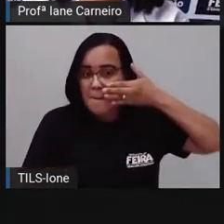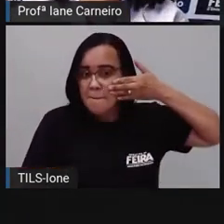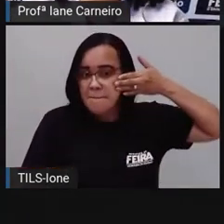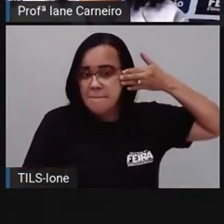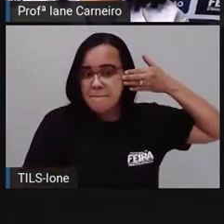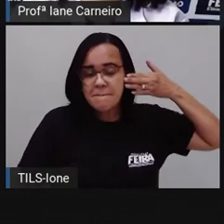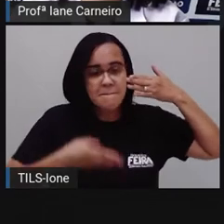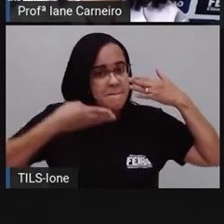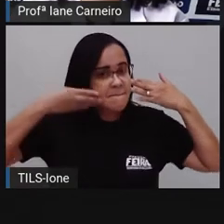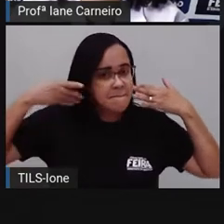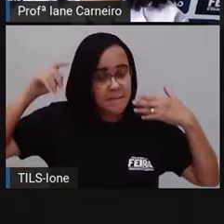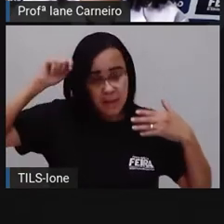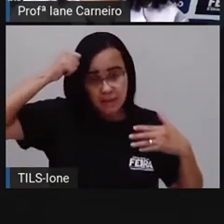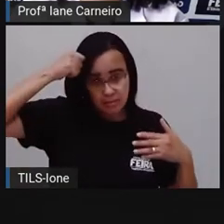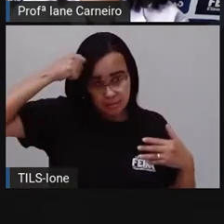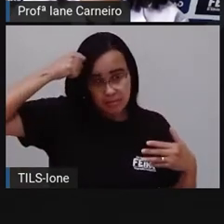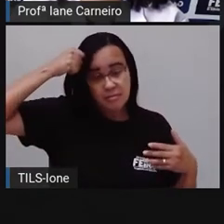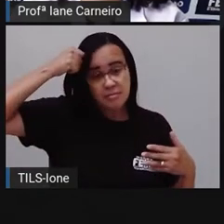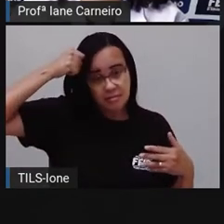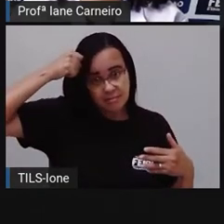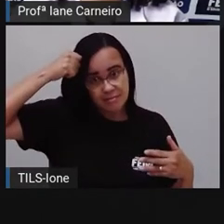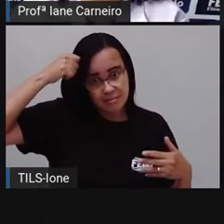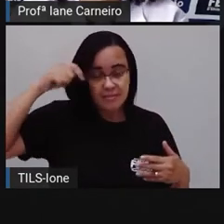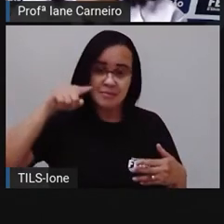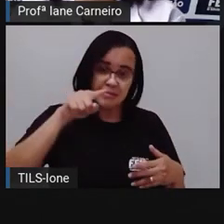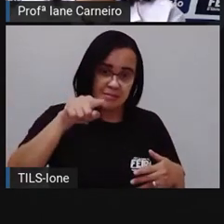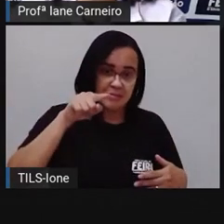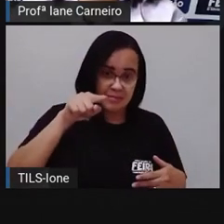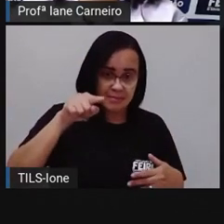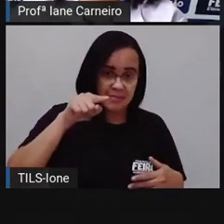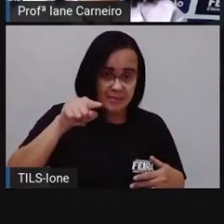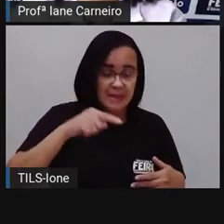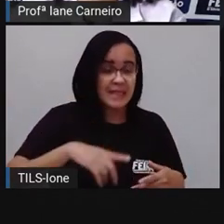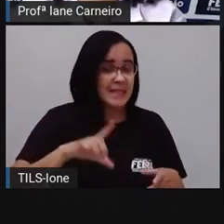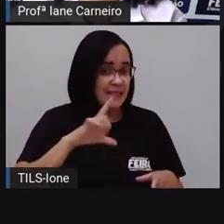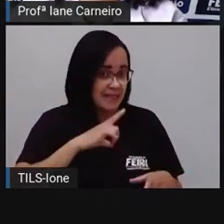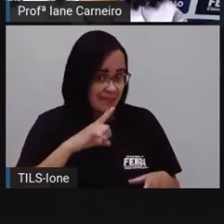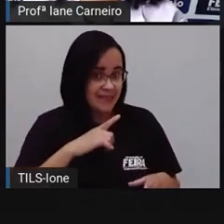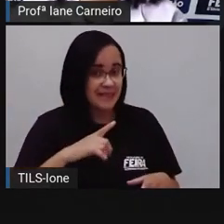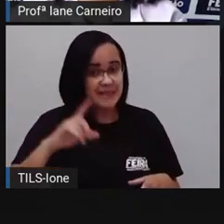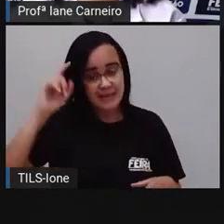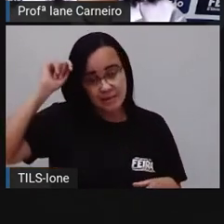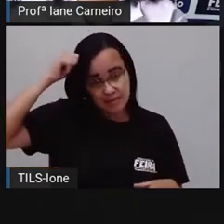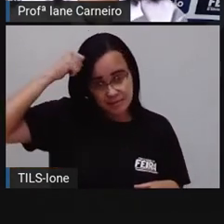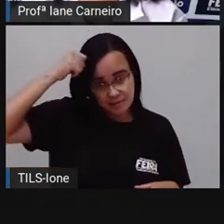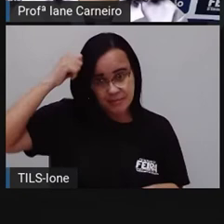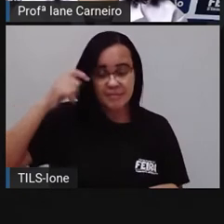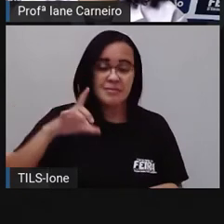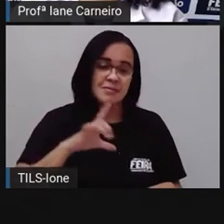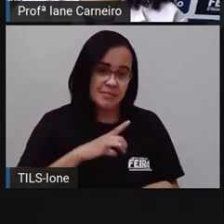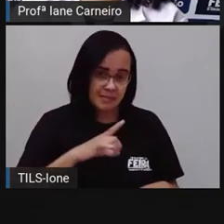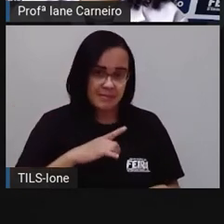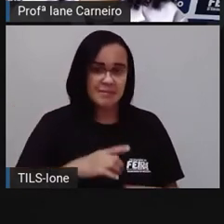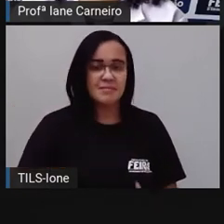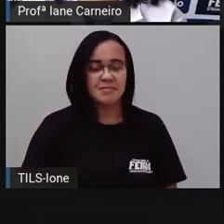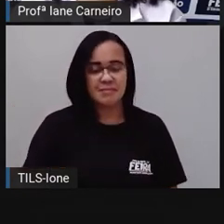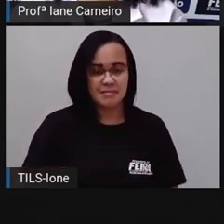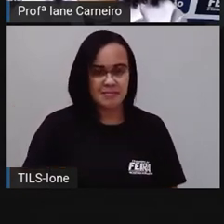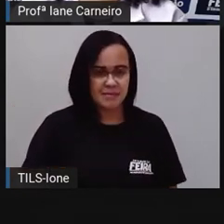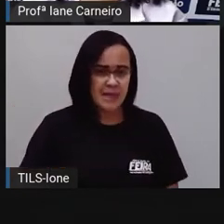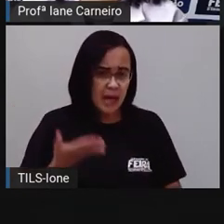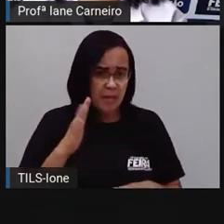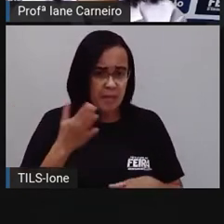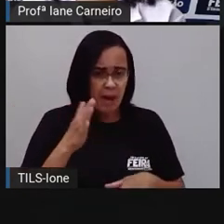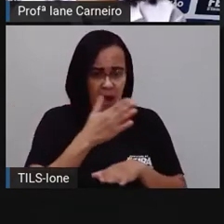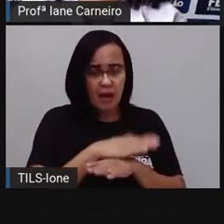E aí a gente vê o tom da pele de Thaís Araújo, ó, é um tom de pele mais escuro, de Neymar, um tom de pele mais claro,